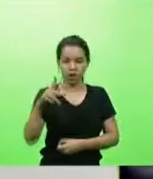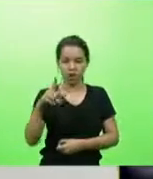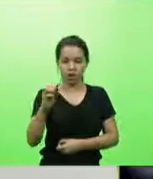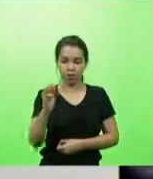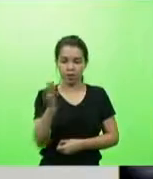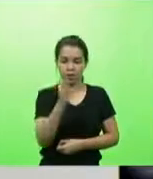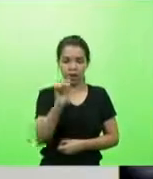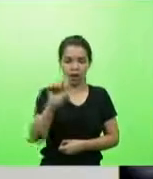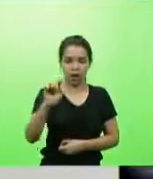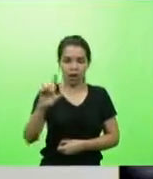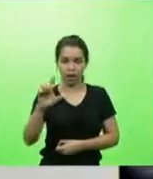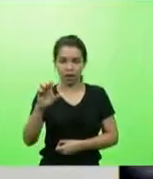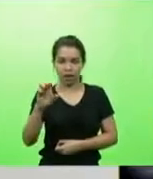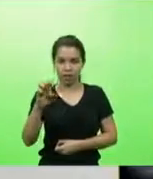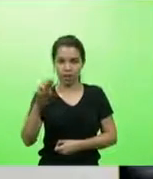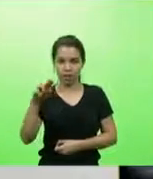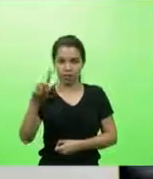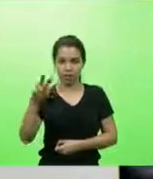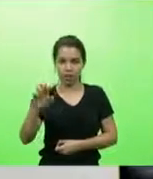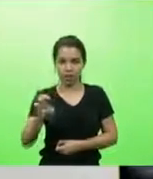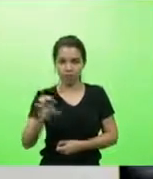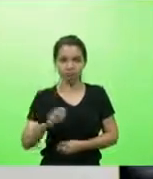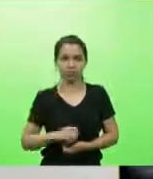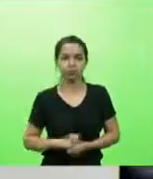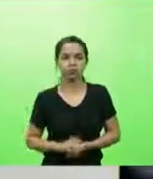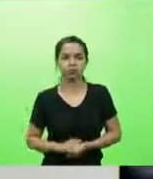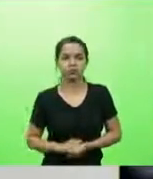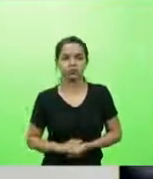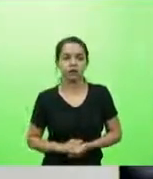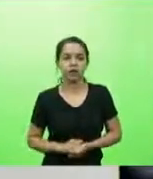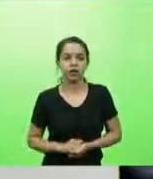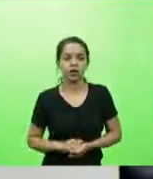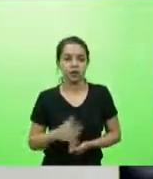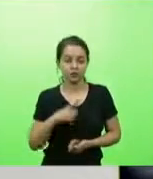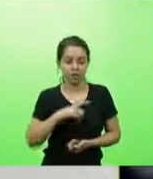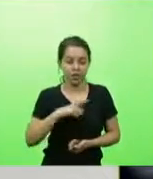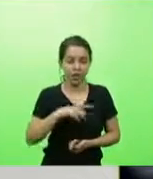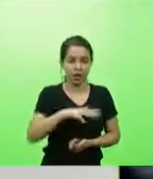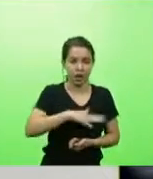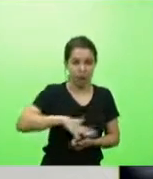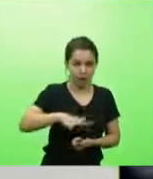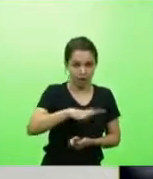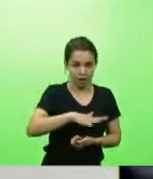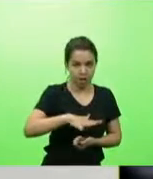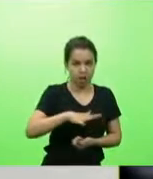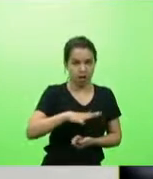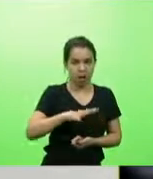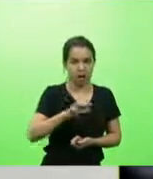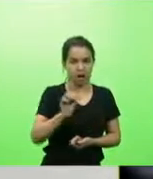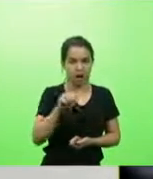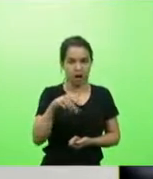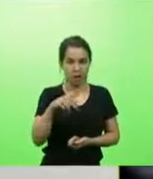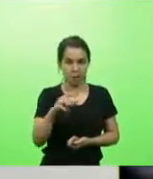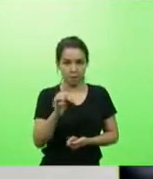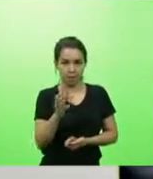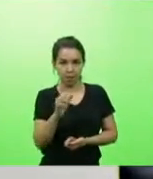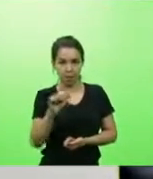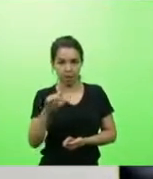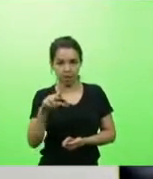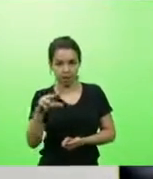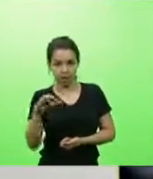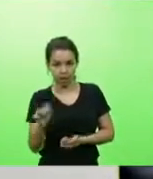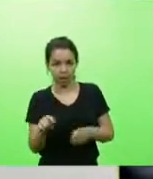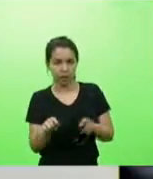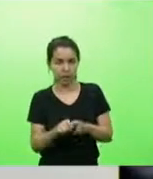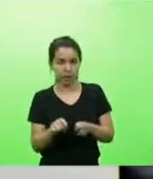várias interseções, tanto no município de Campo Alegre, quanto no município de São Bento do Sul